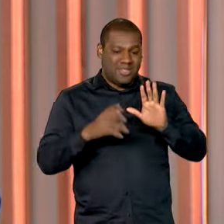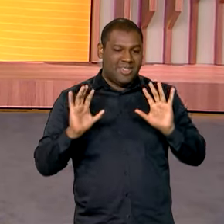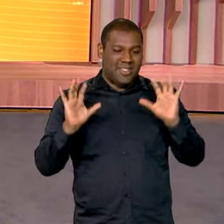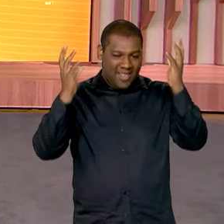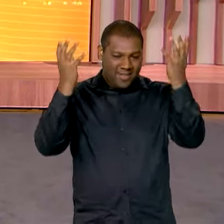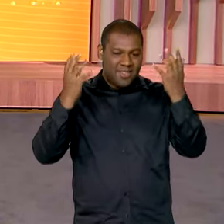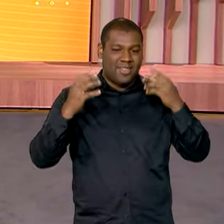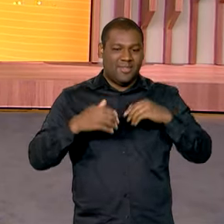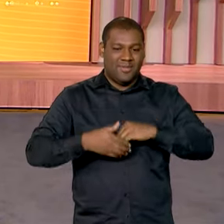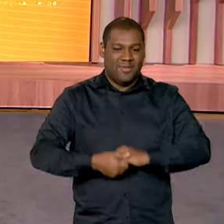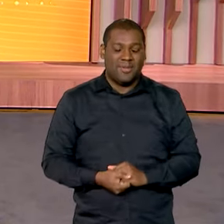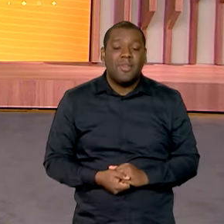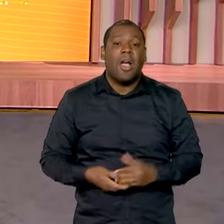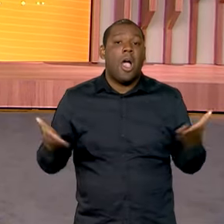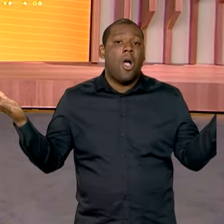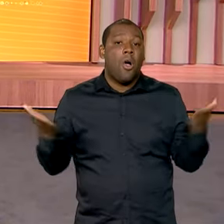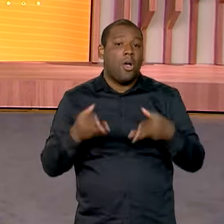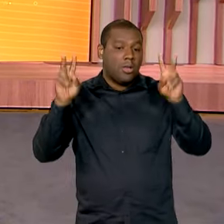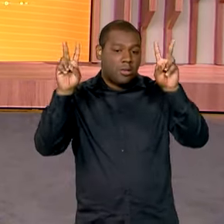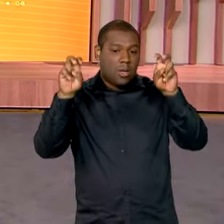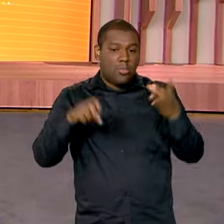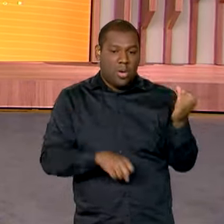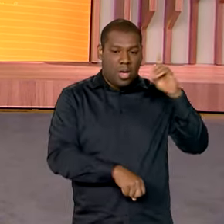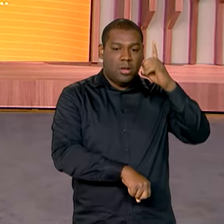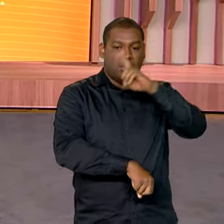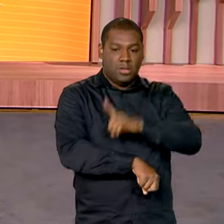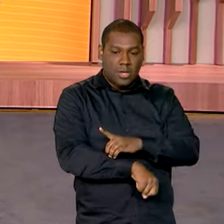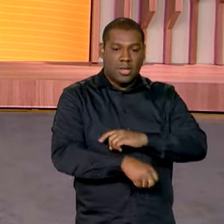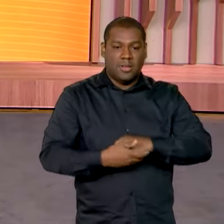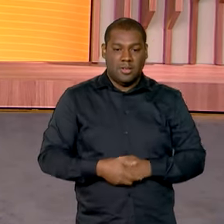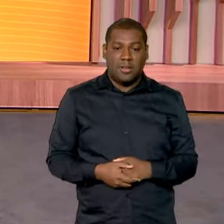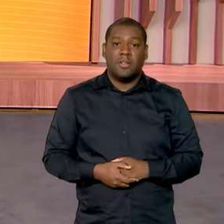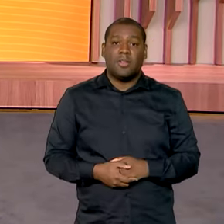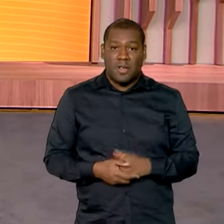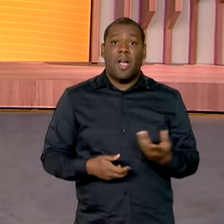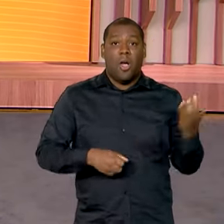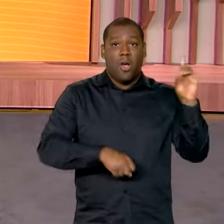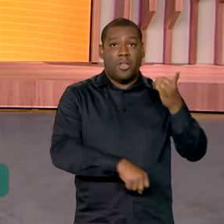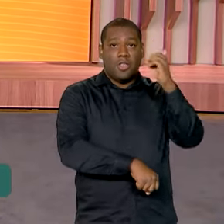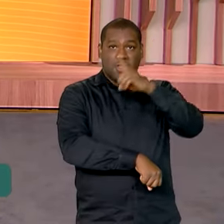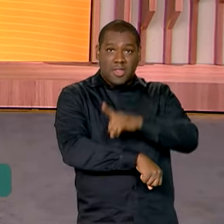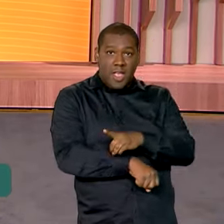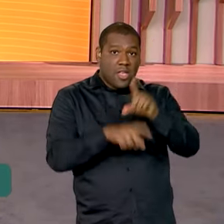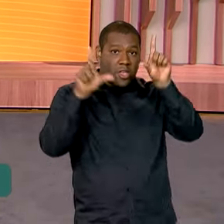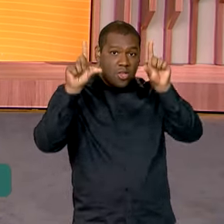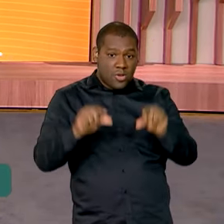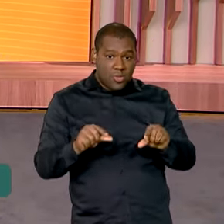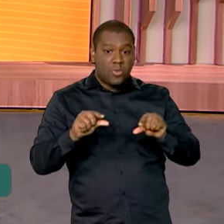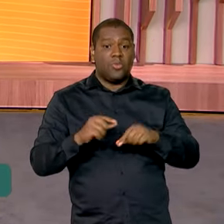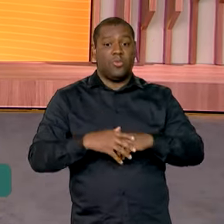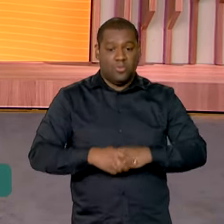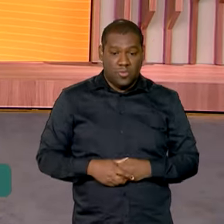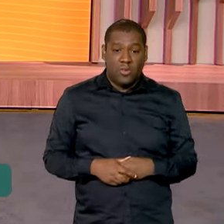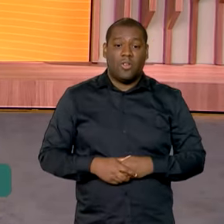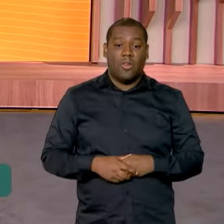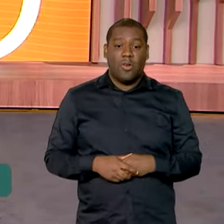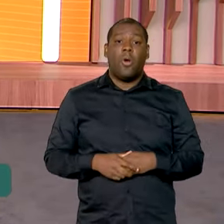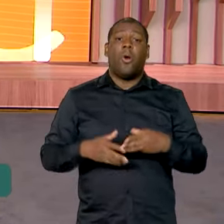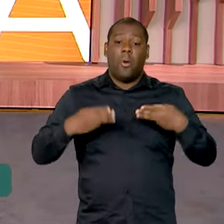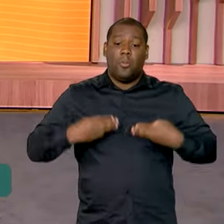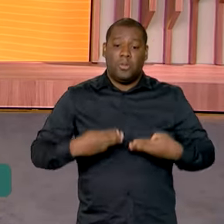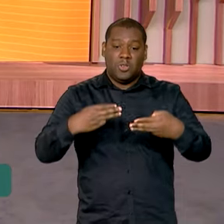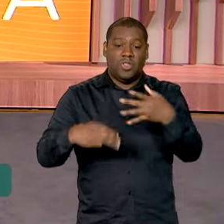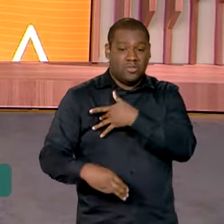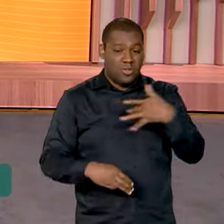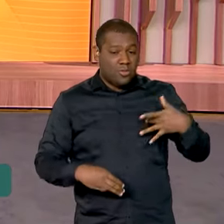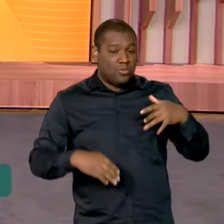O assunto agora é dengue. Os casos registraram queda. Os dados mais recentes sobre a doença foram divulgados pelo Ministério